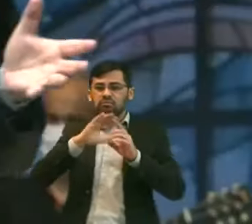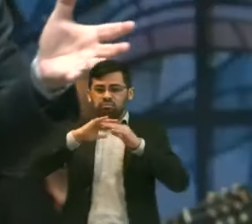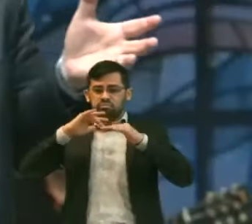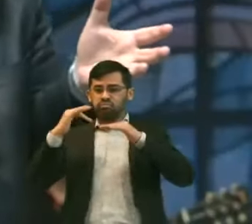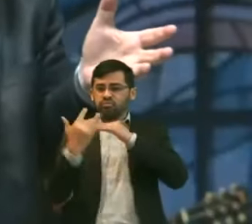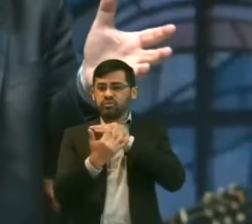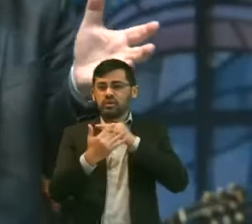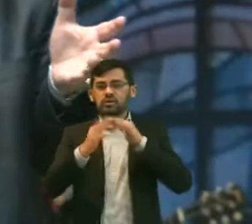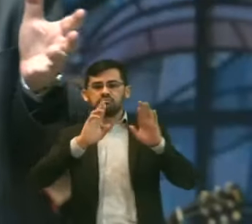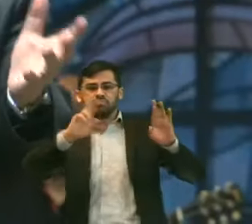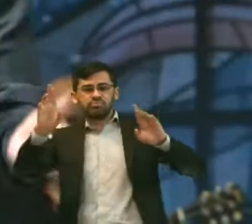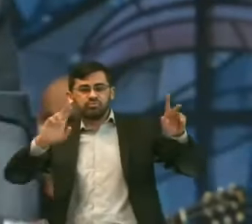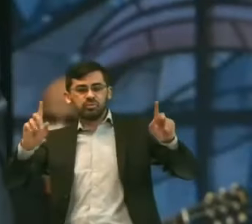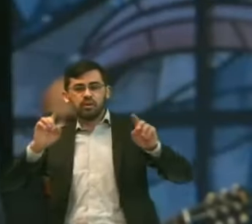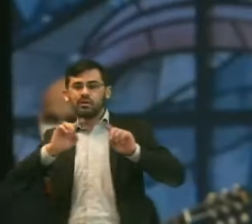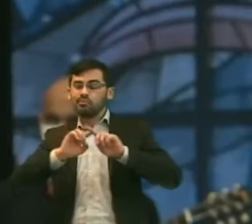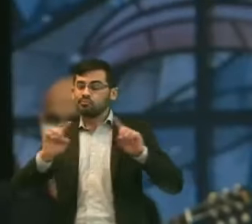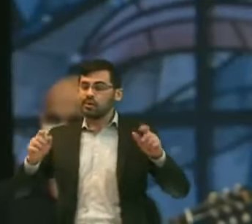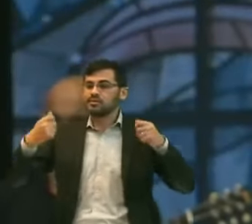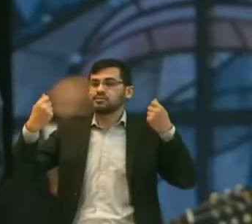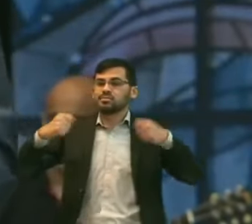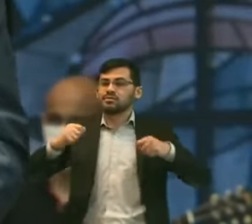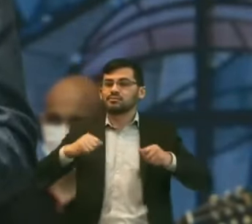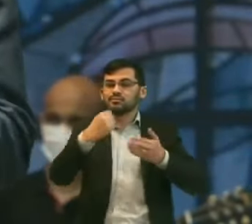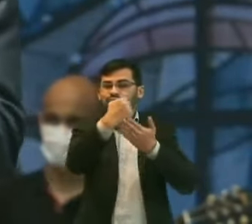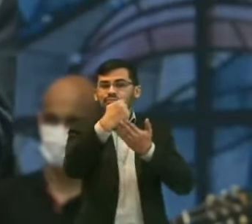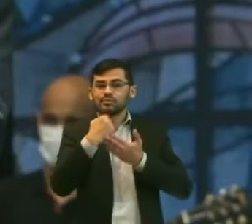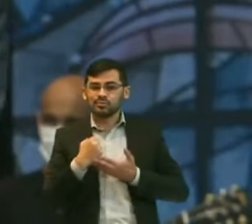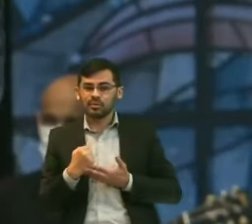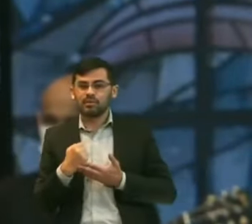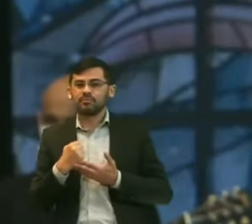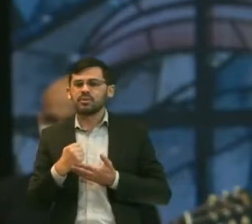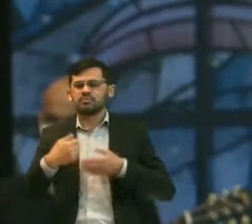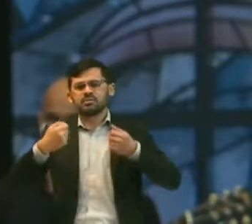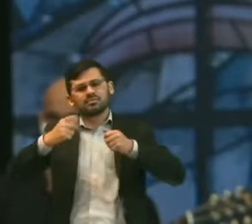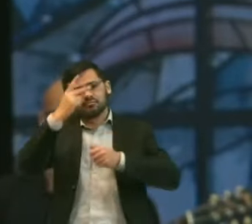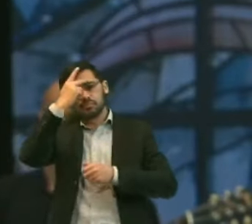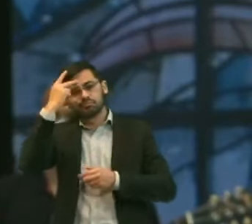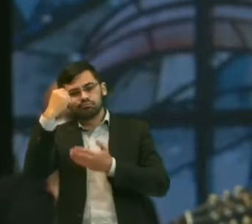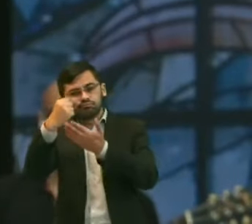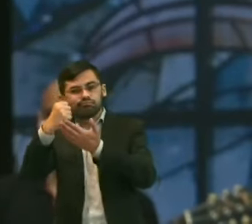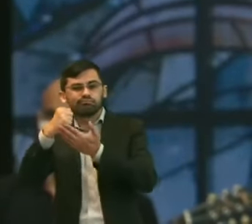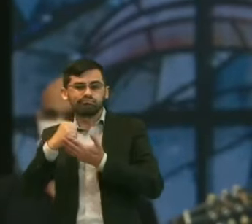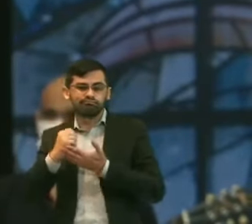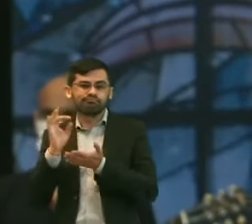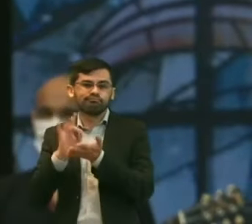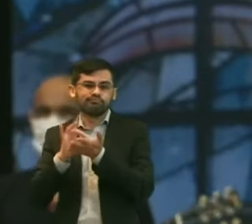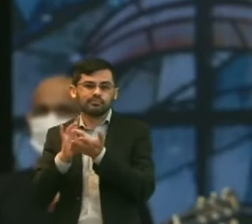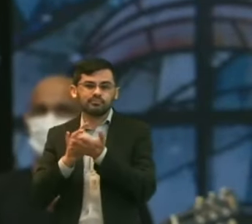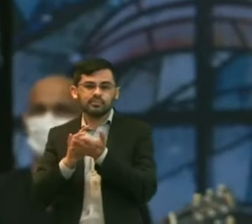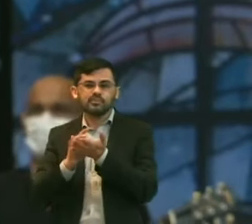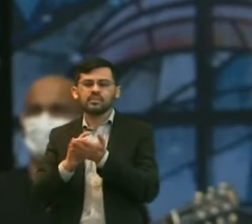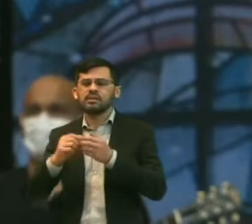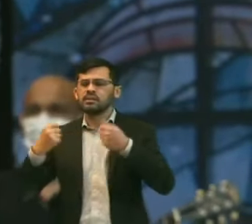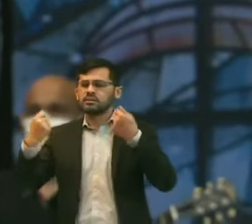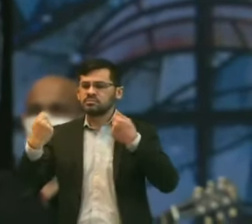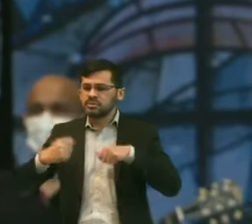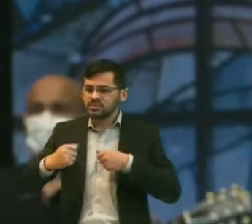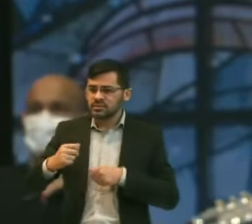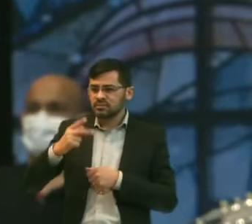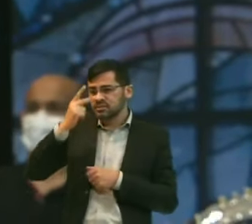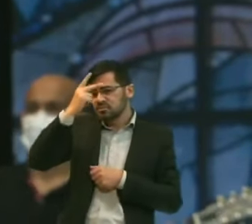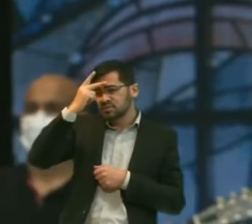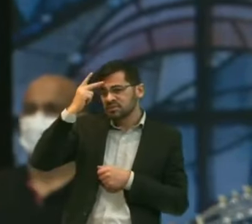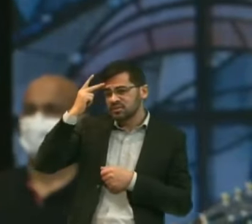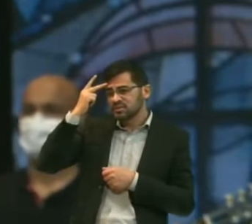alguém Ali ajudando A gente Não faz isso Automaticamente Tem que ter Pessoas A gente Precisa de Gente para Nos ajudar